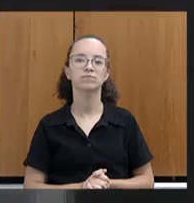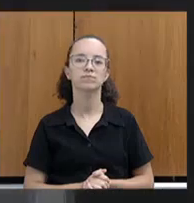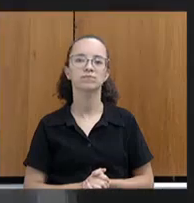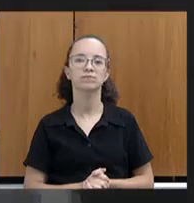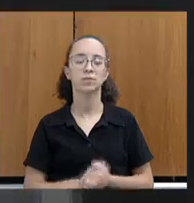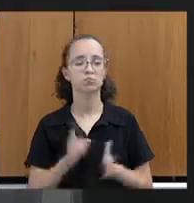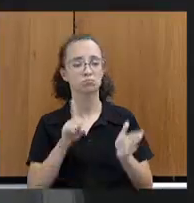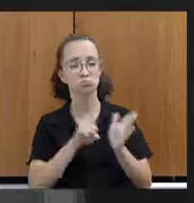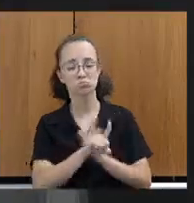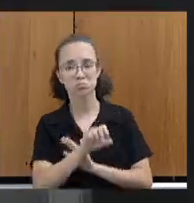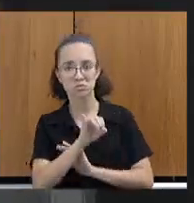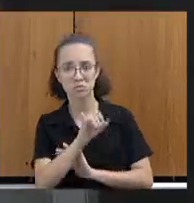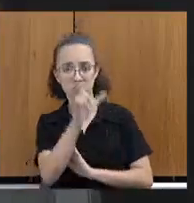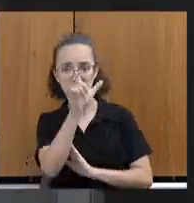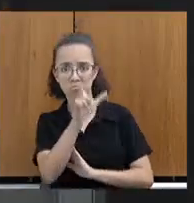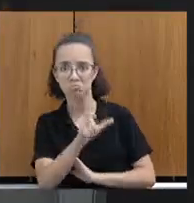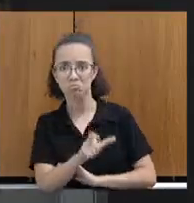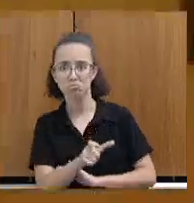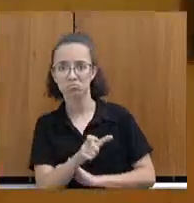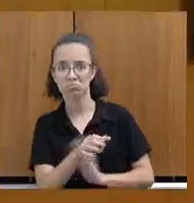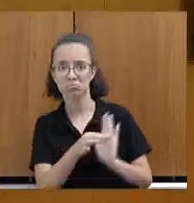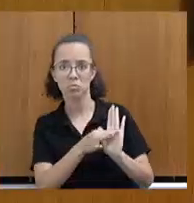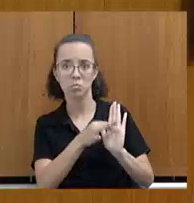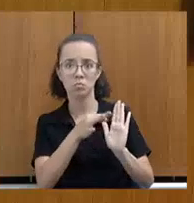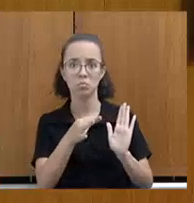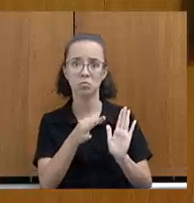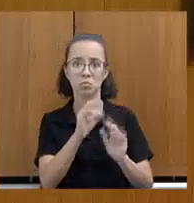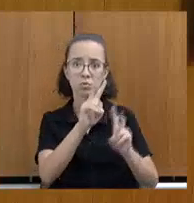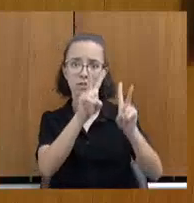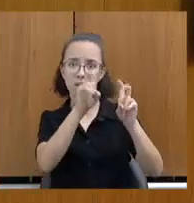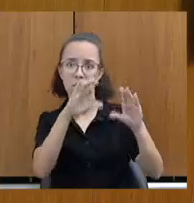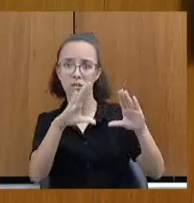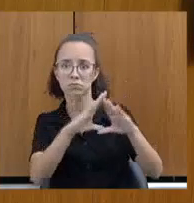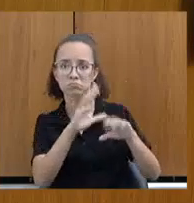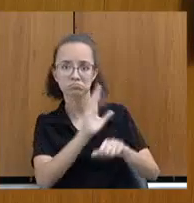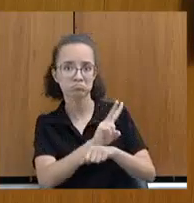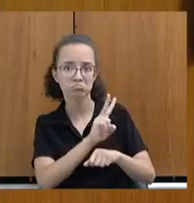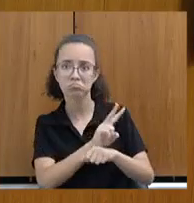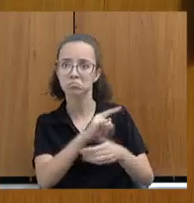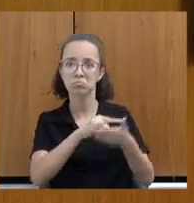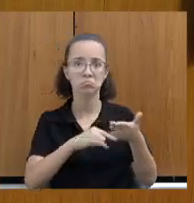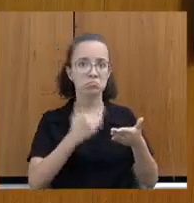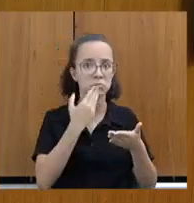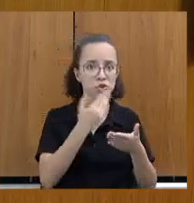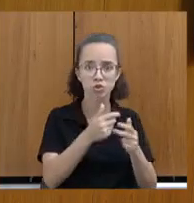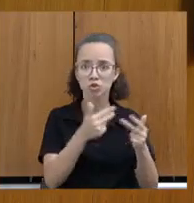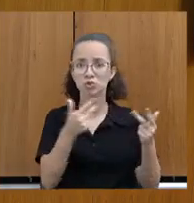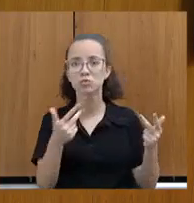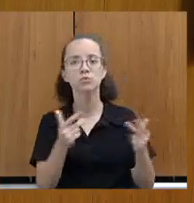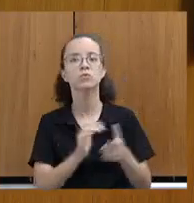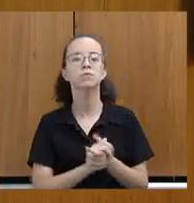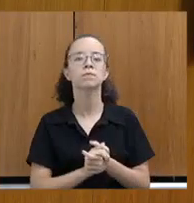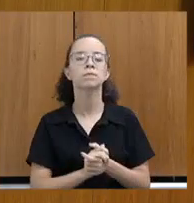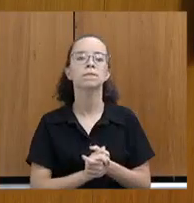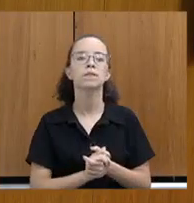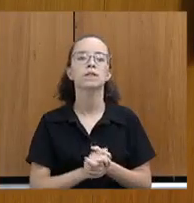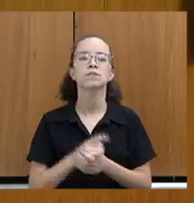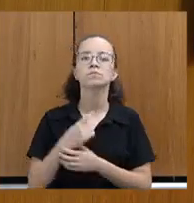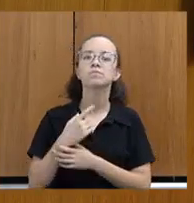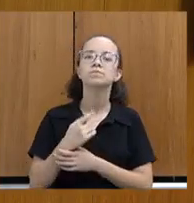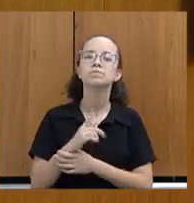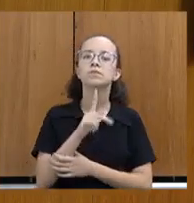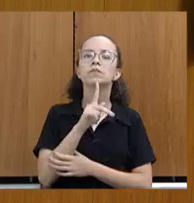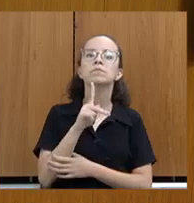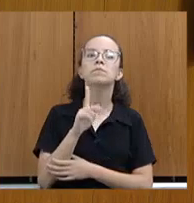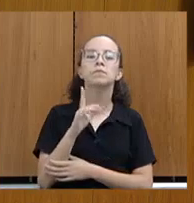Pergunto se alguém tem algo mais a trazer sobre a Assembleia Fiscalista, requerimentos. Obrigado, senhor presidente. Deputado Duarte